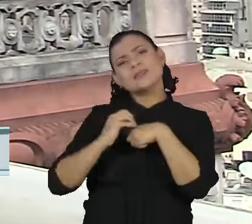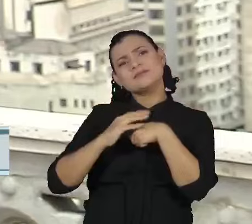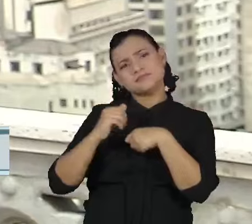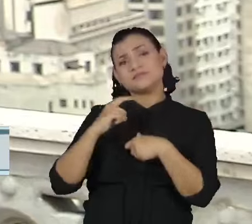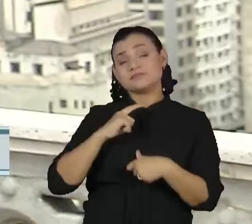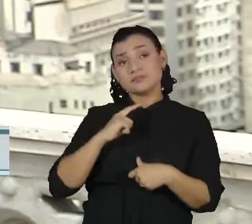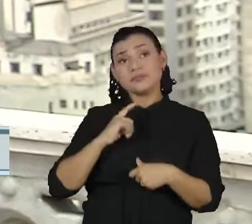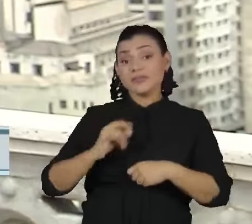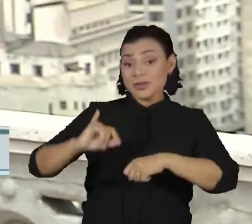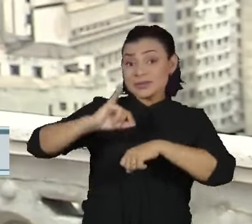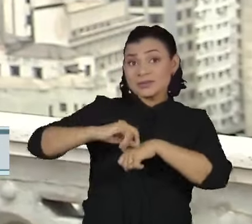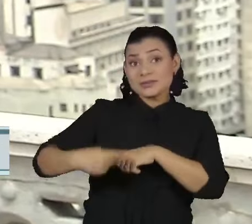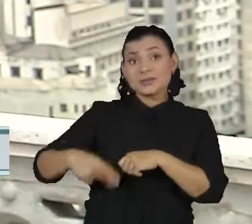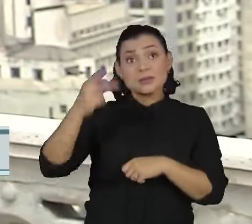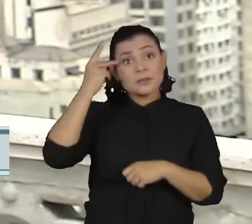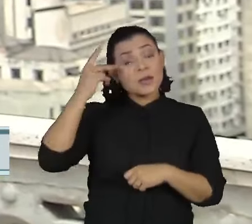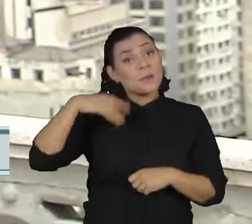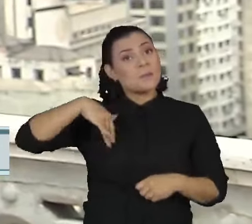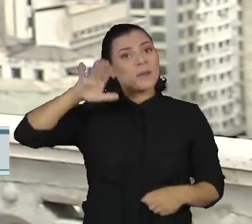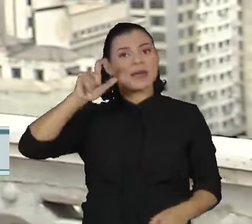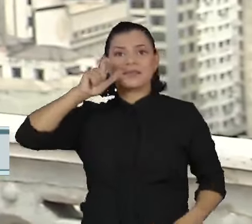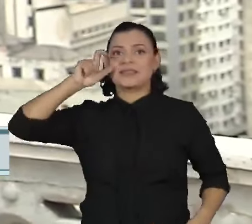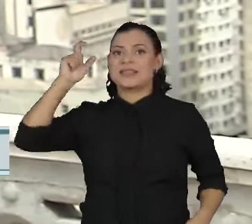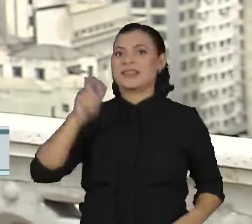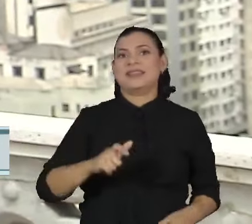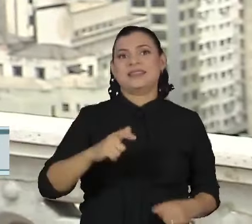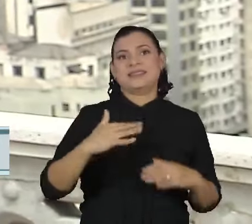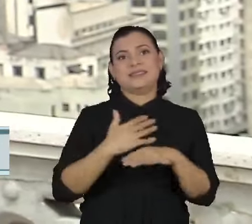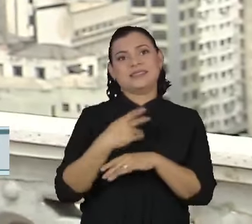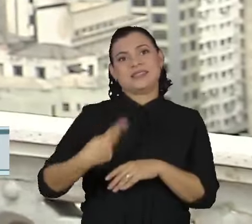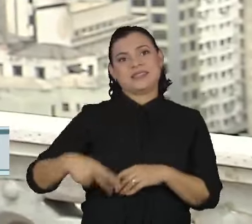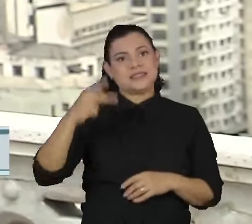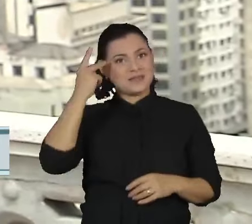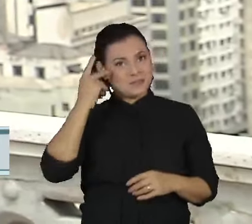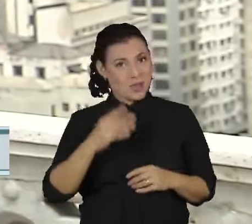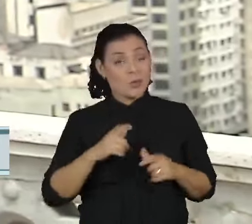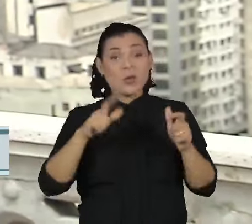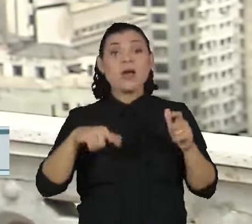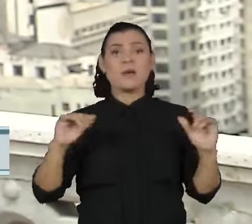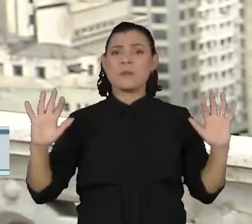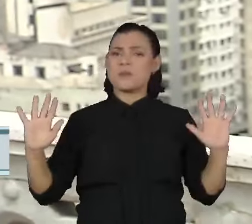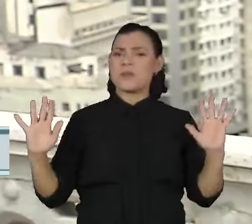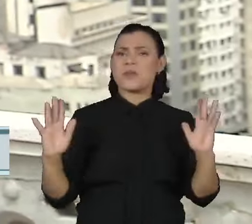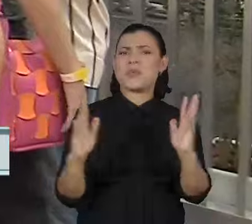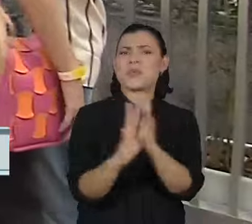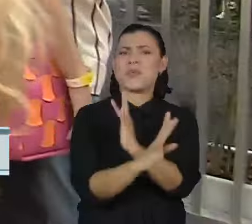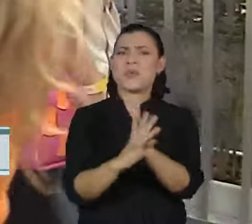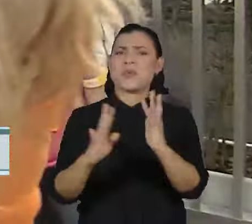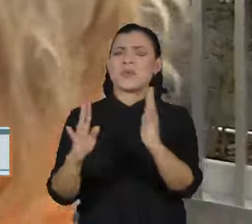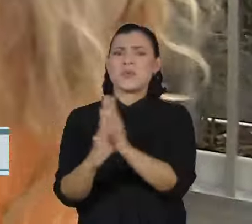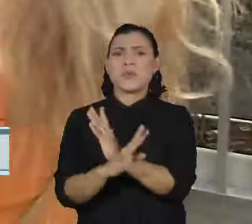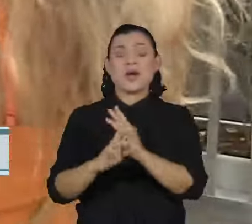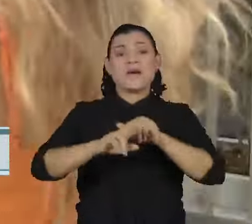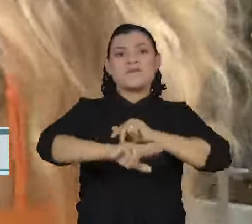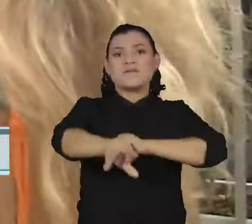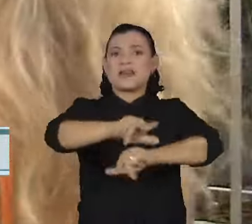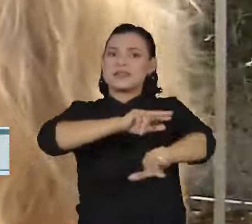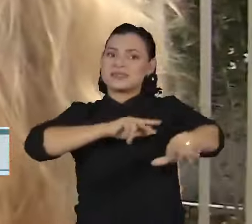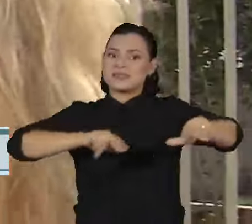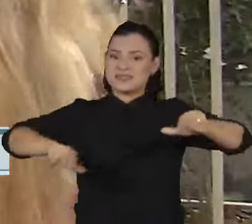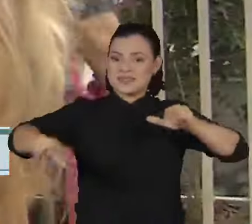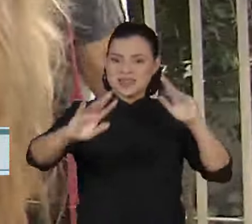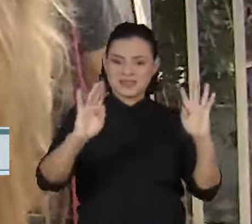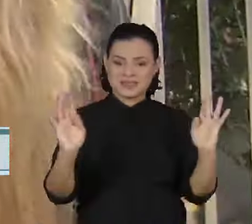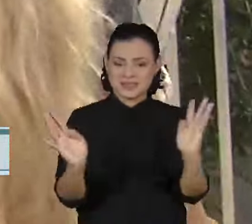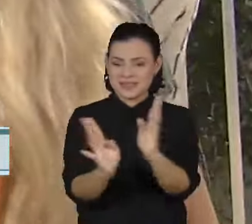o centro é o lugar mais interessante da cidade. Ele é o local de encontro de todas as diversidades que compõem a cidade de São Paulo. Tem que ser um espaço